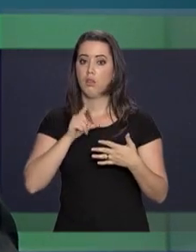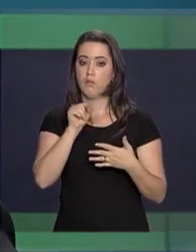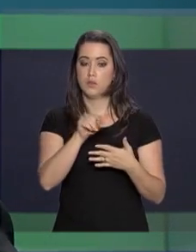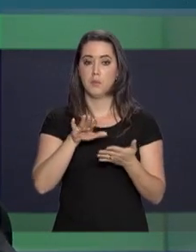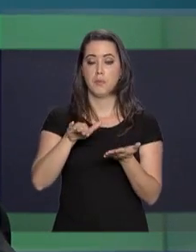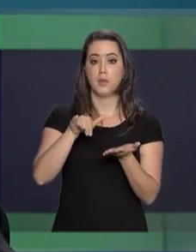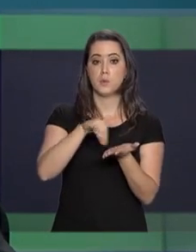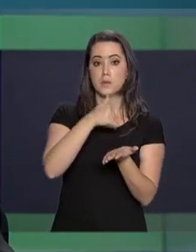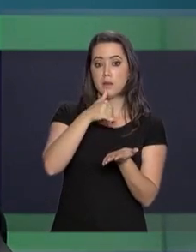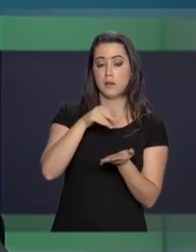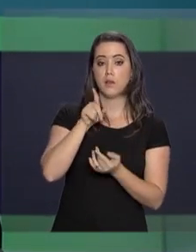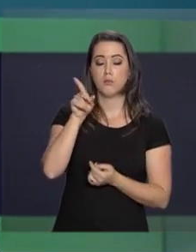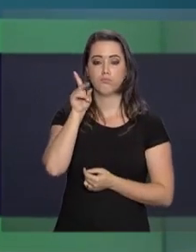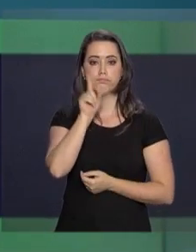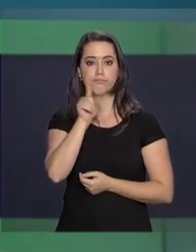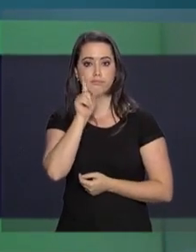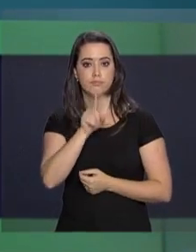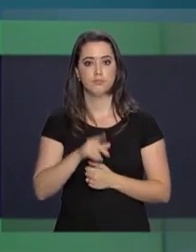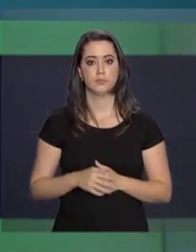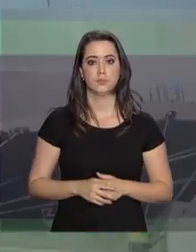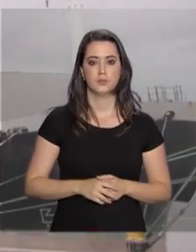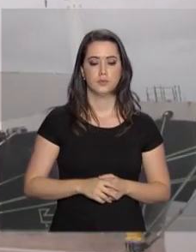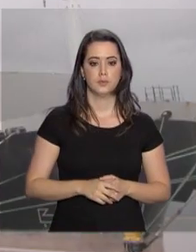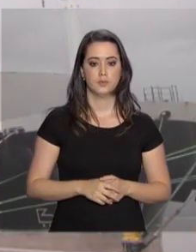o secretário de Estado americano, Mike Pompeu.